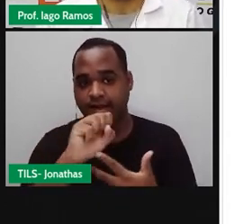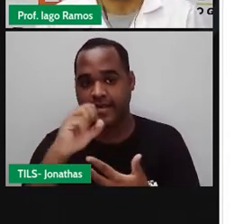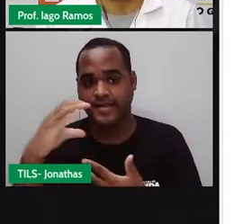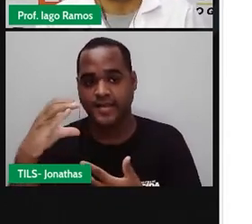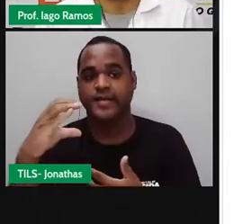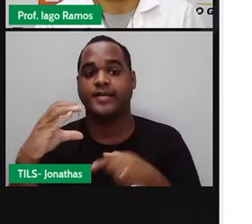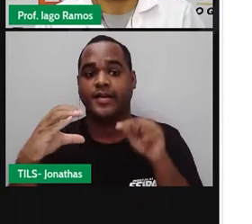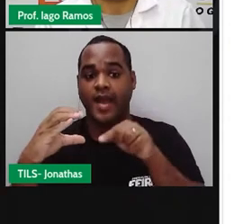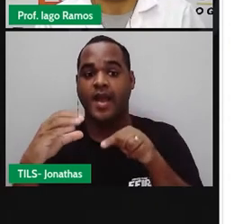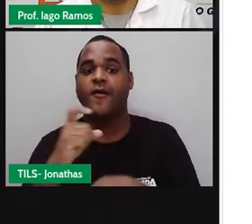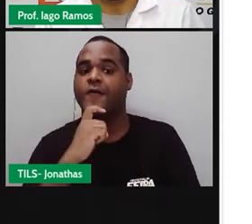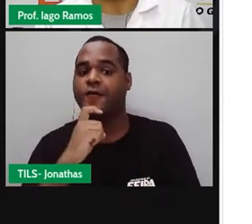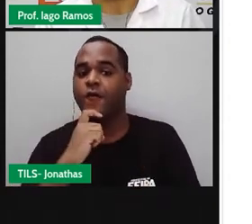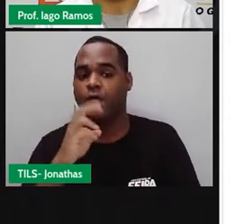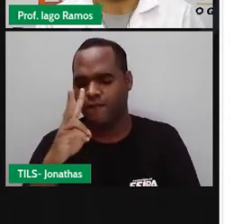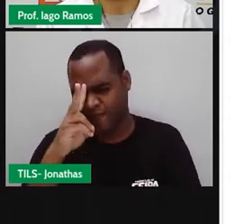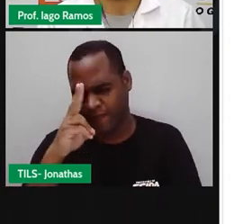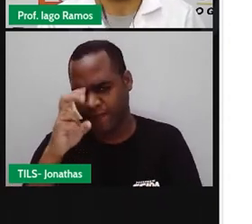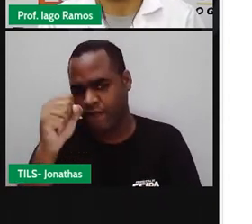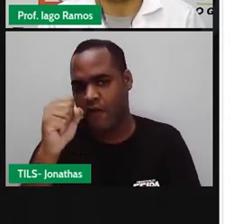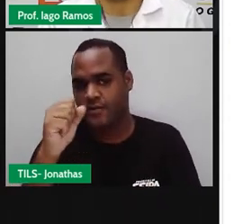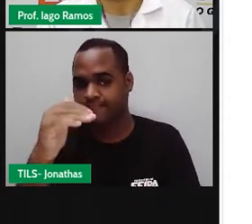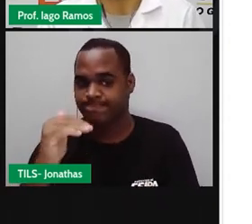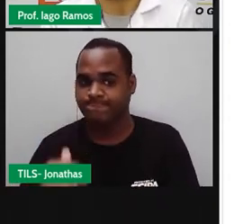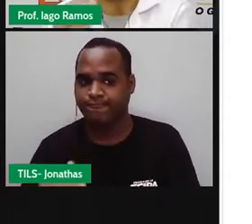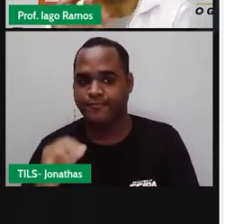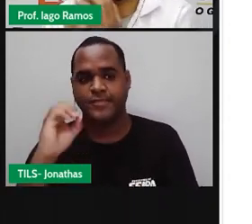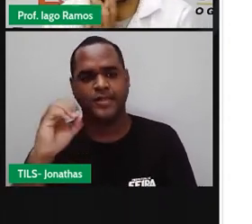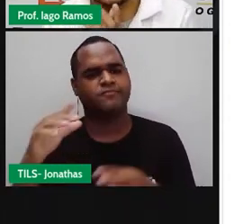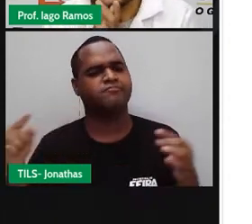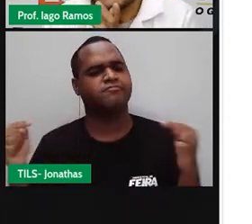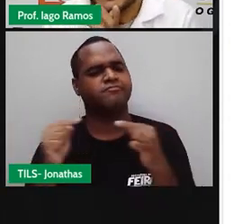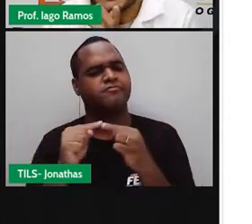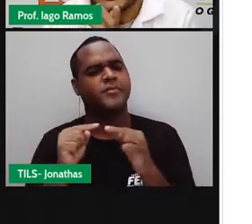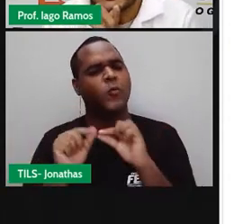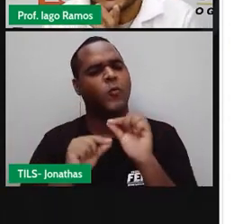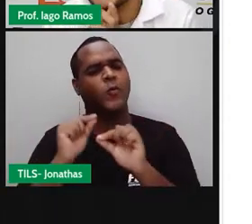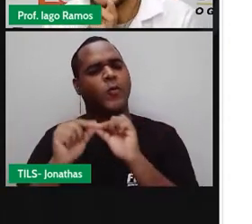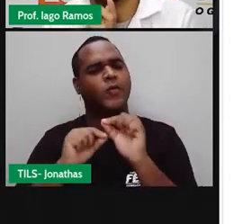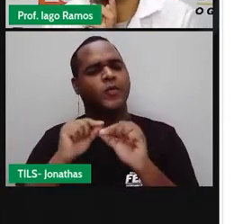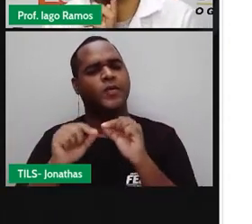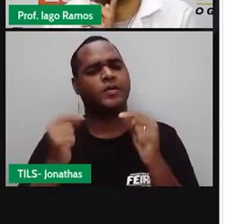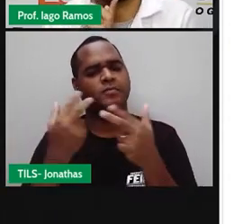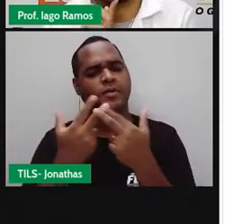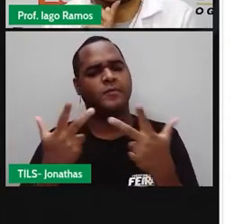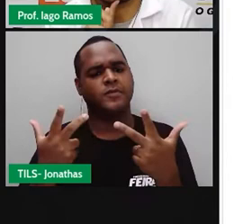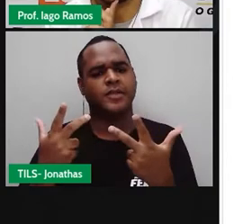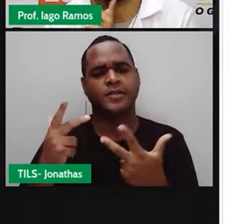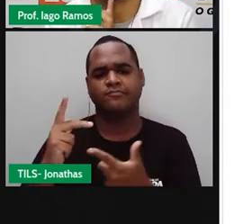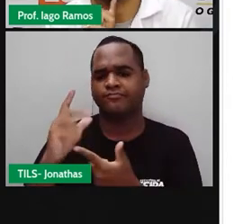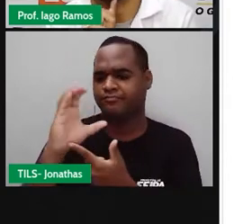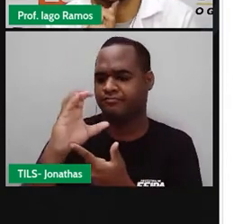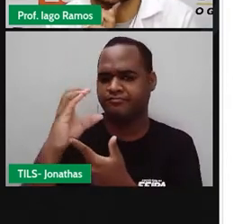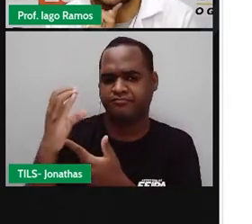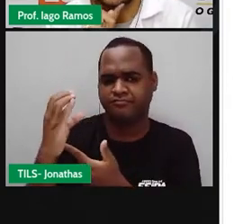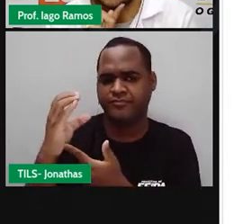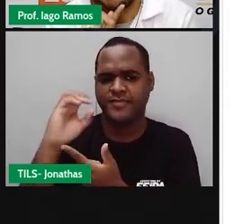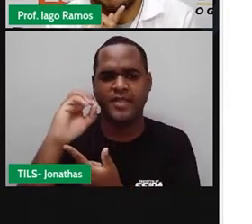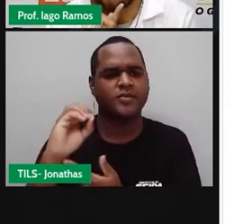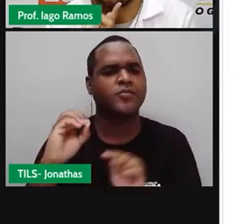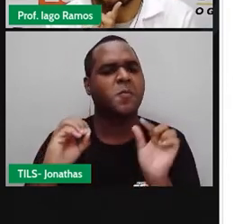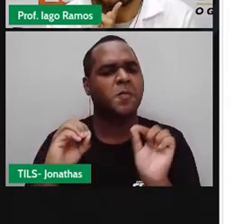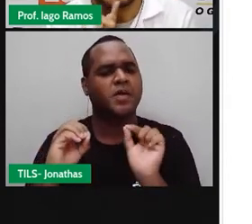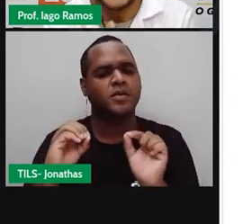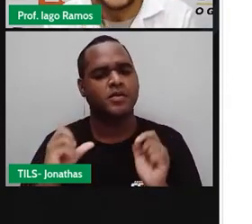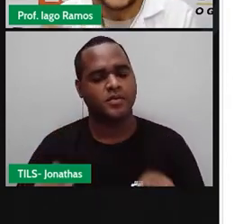temperaturas abaixo de zero. Mas o que são temperaturas abaixo de zero?